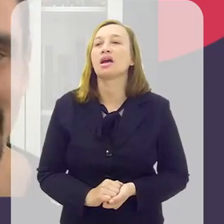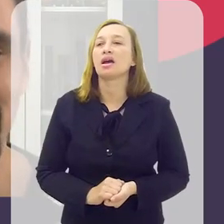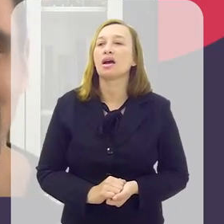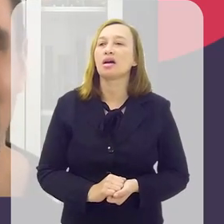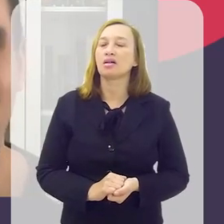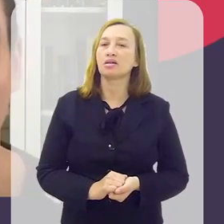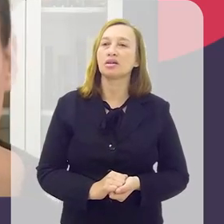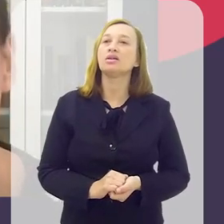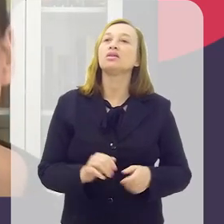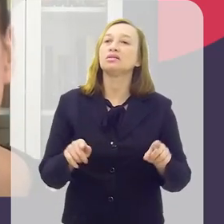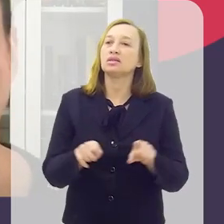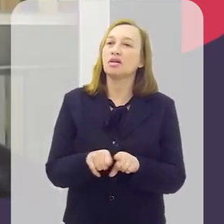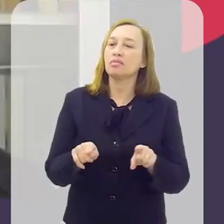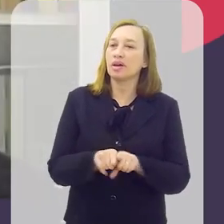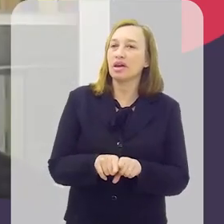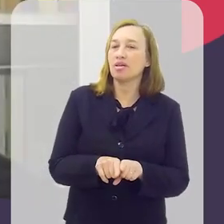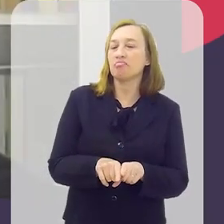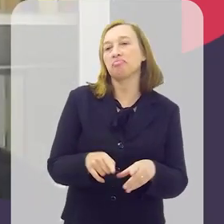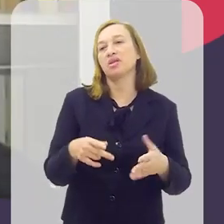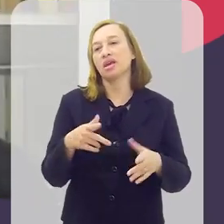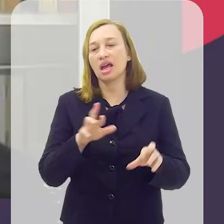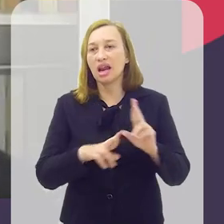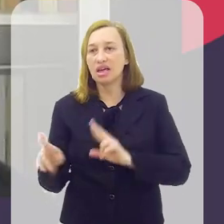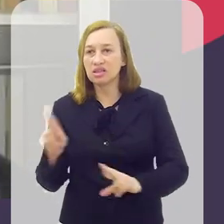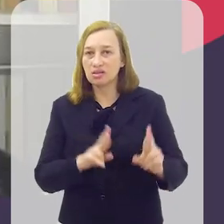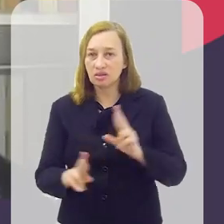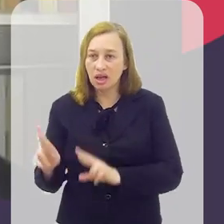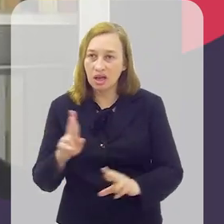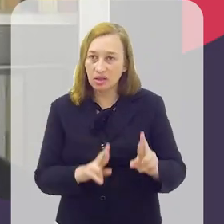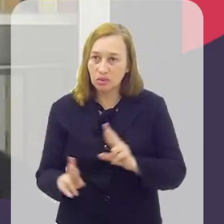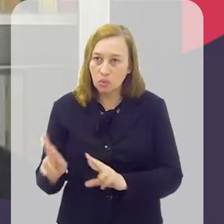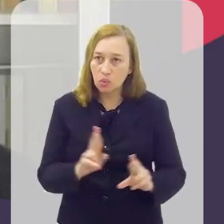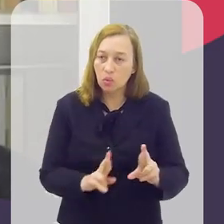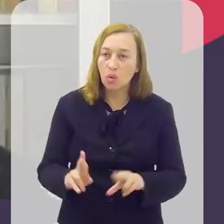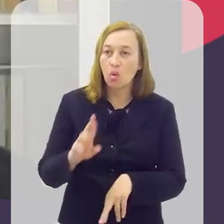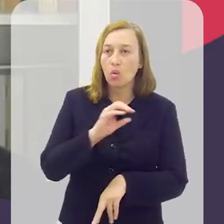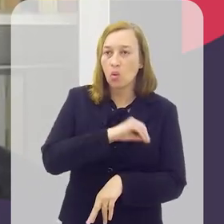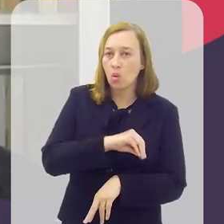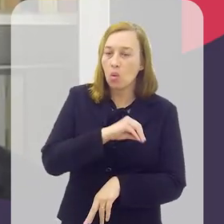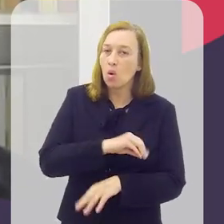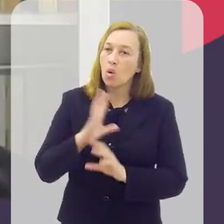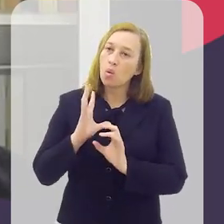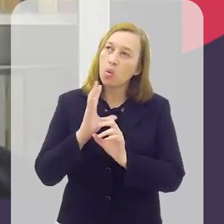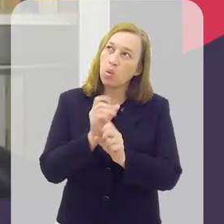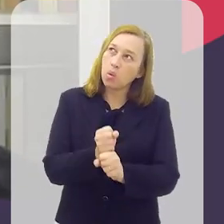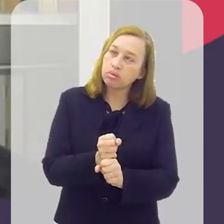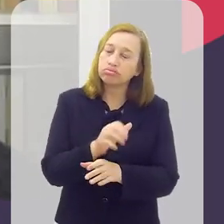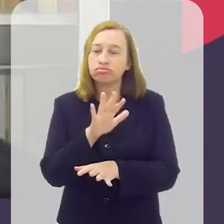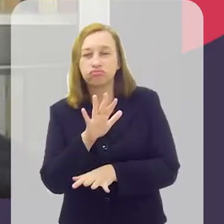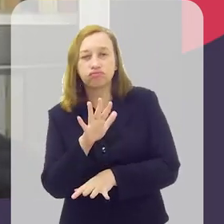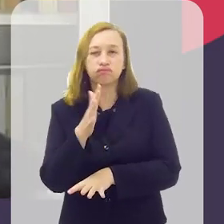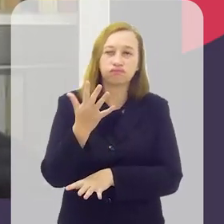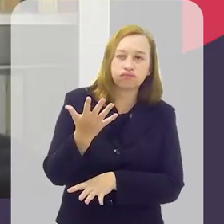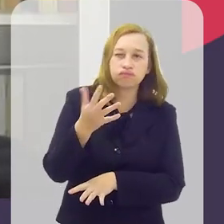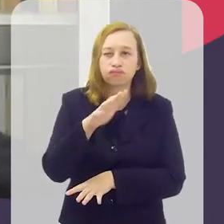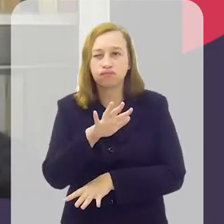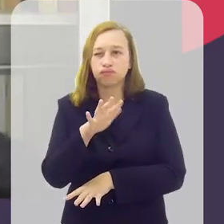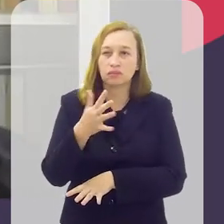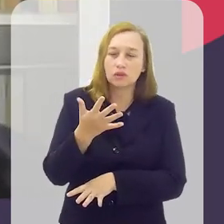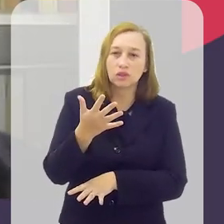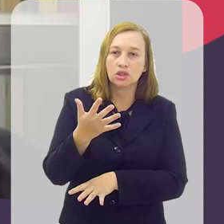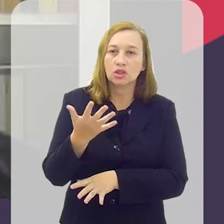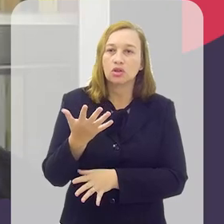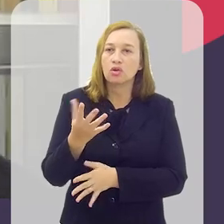à remuneração, né? Só para a gente ter uma outra noção disso, a gente tentou calcular mais ou menos os